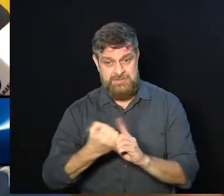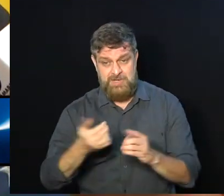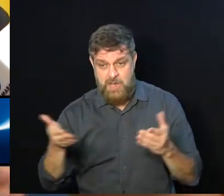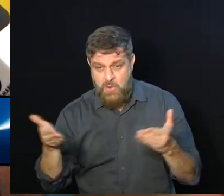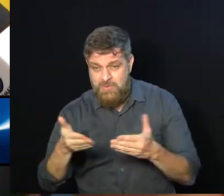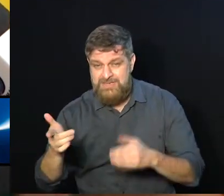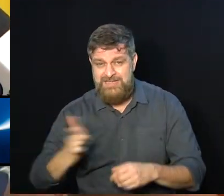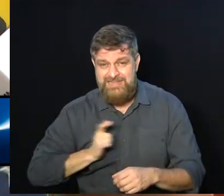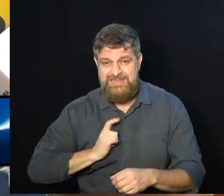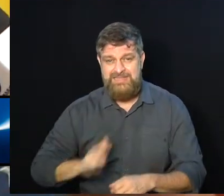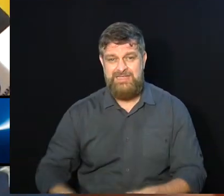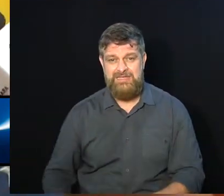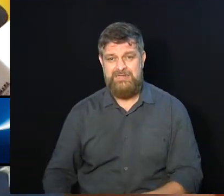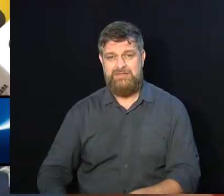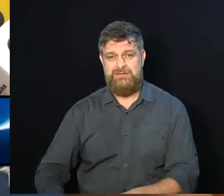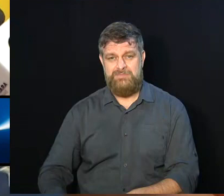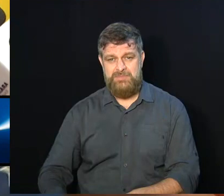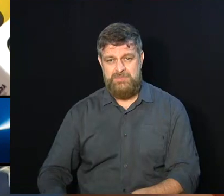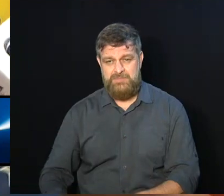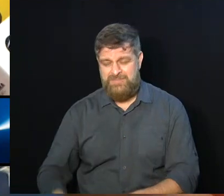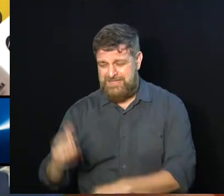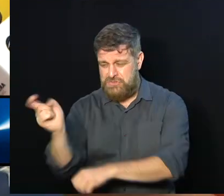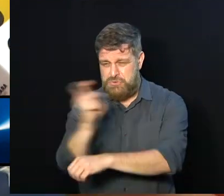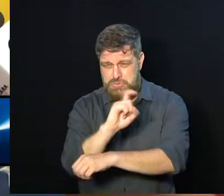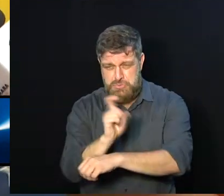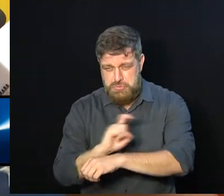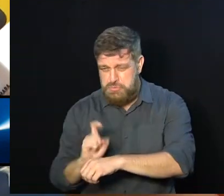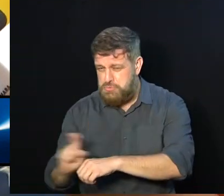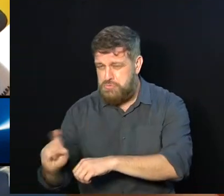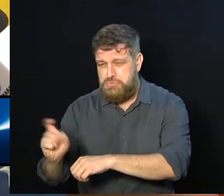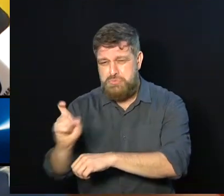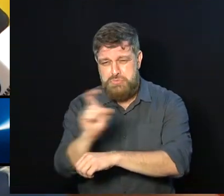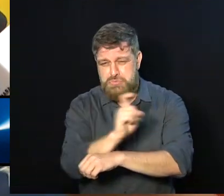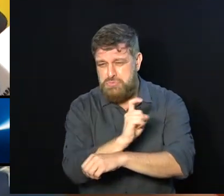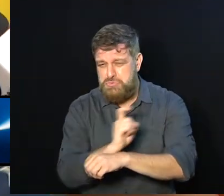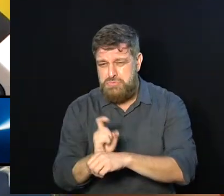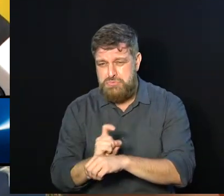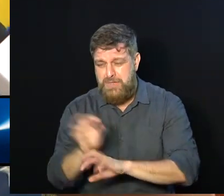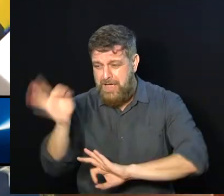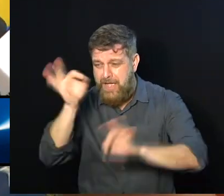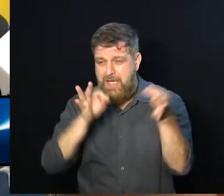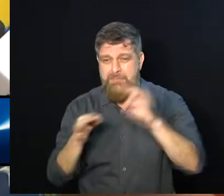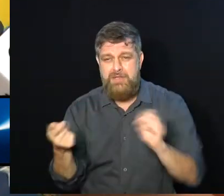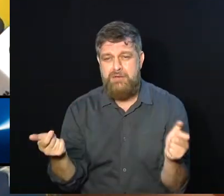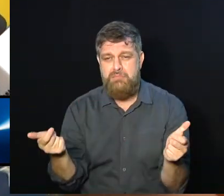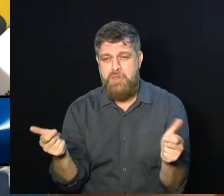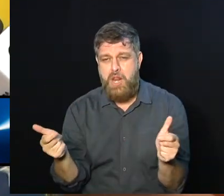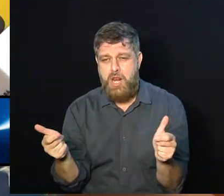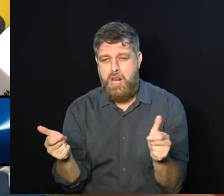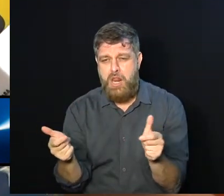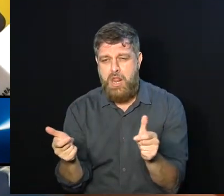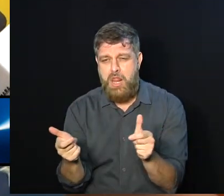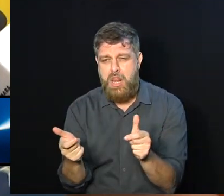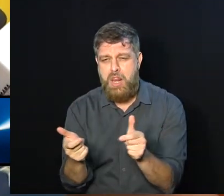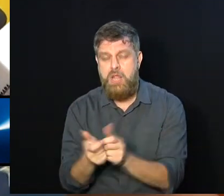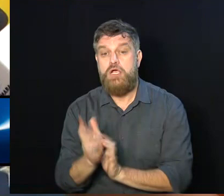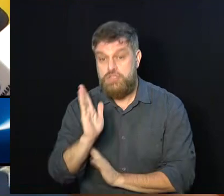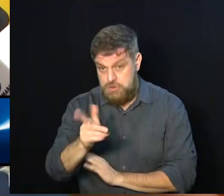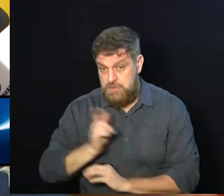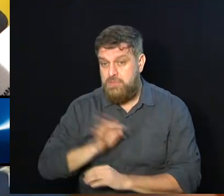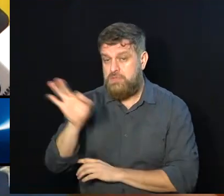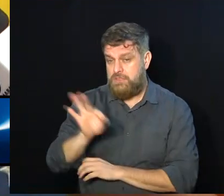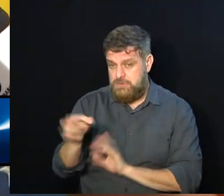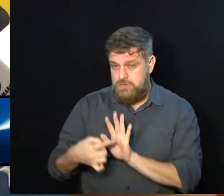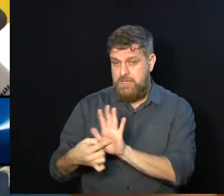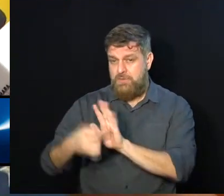do uso indiscriminado de agrotóxico, vem apresentando para as abelhas. Há já dados que